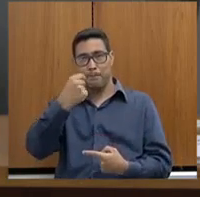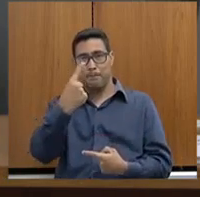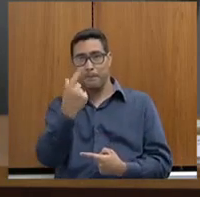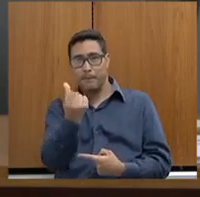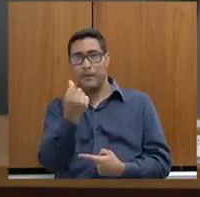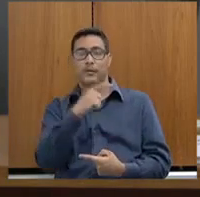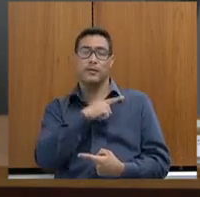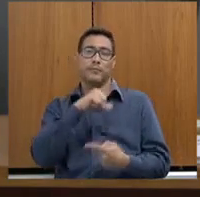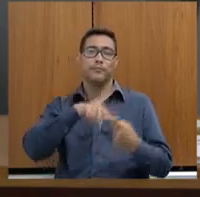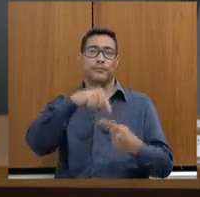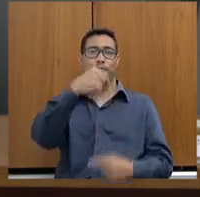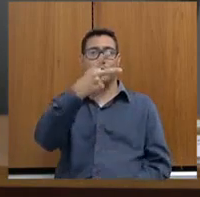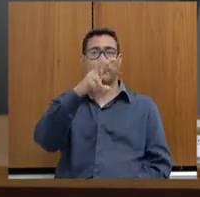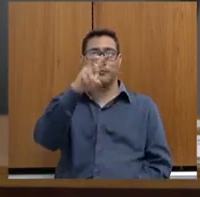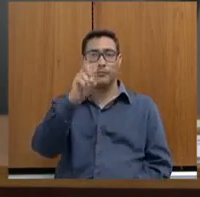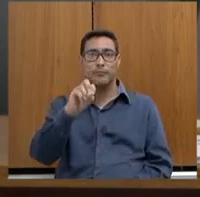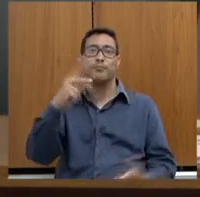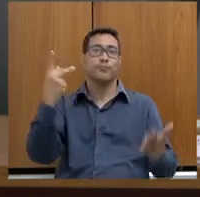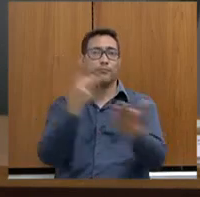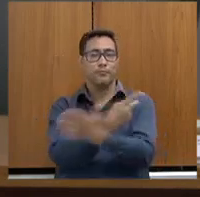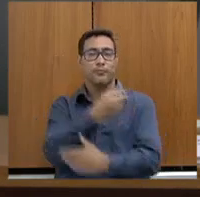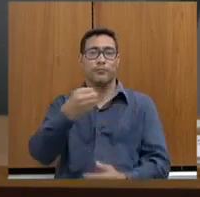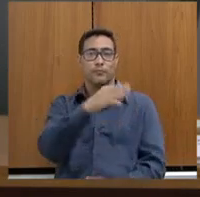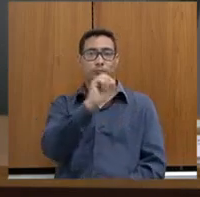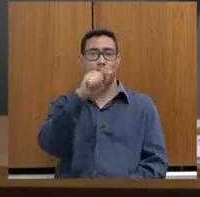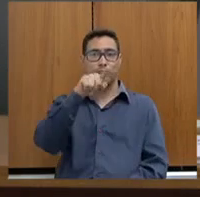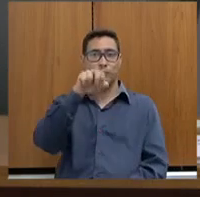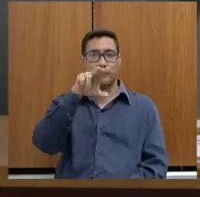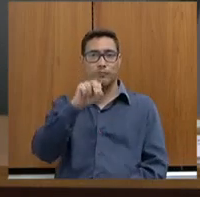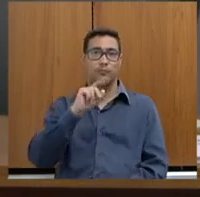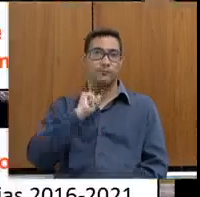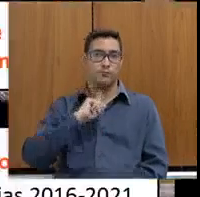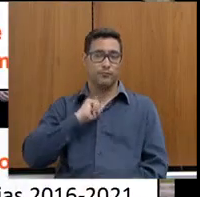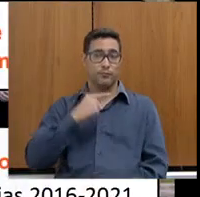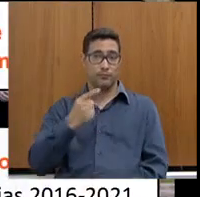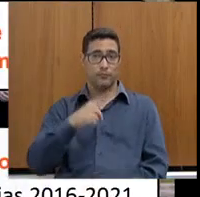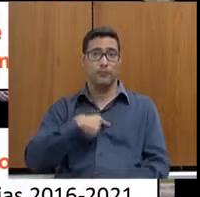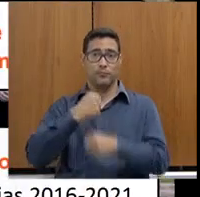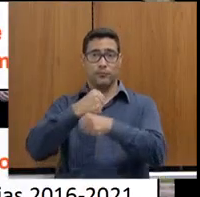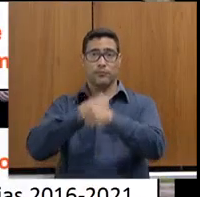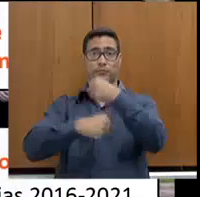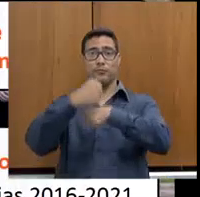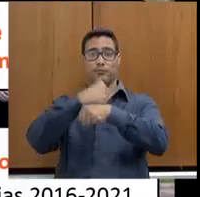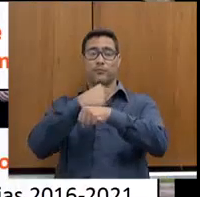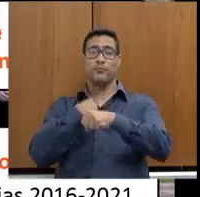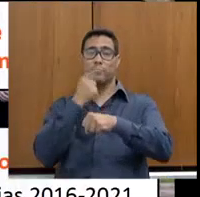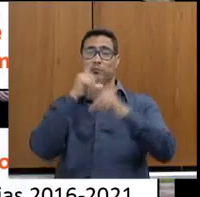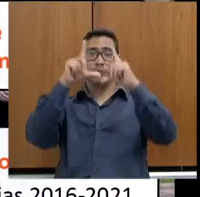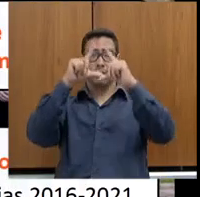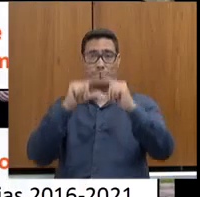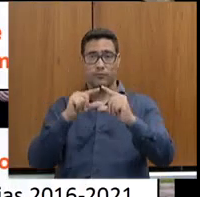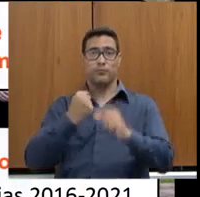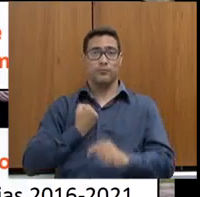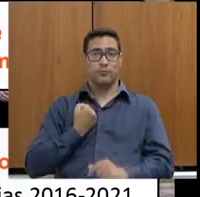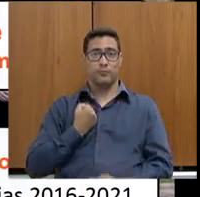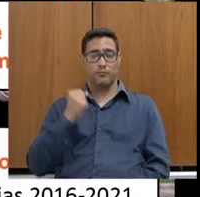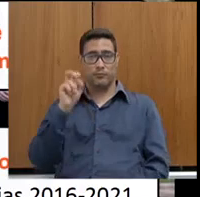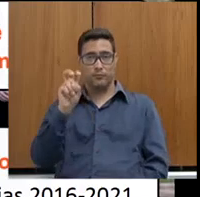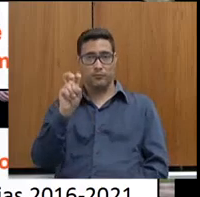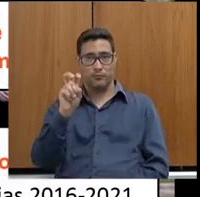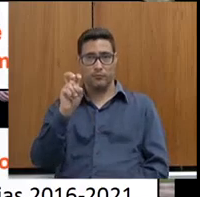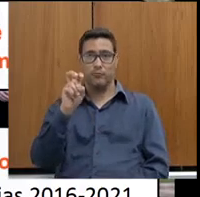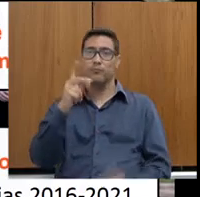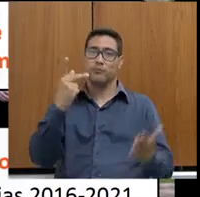250 ações do Novo Cangaço em Minas Gerais. No ano passado, nós conseguimos reduzir esse número para cinco, com essa